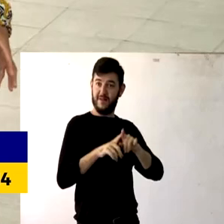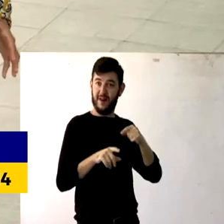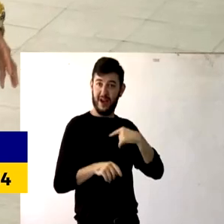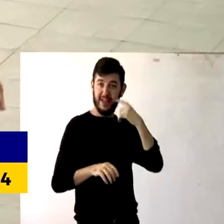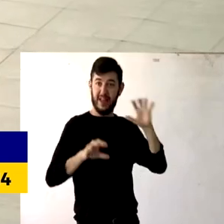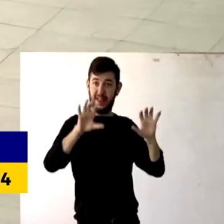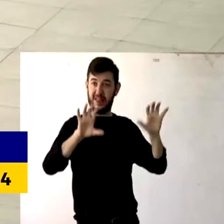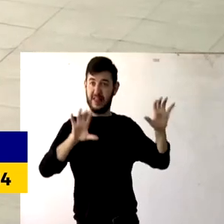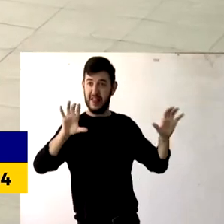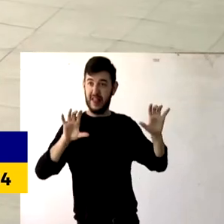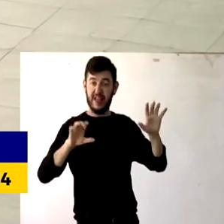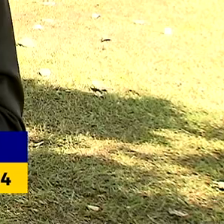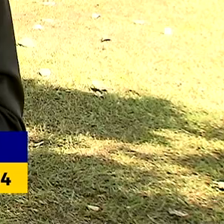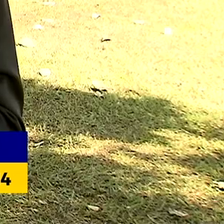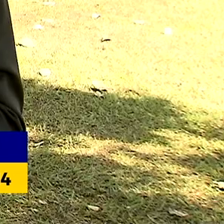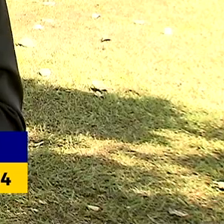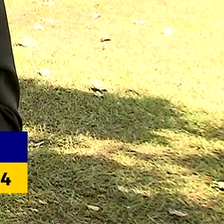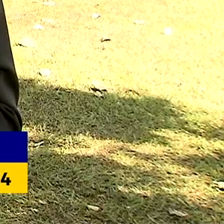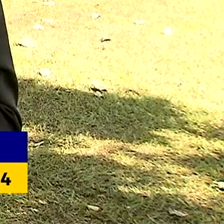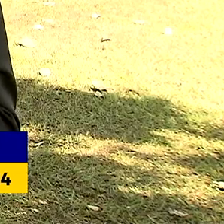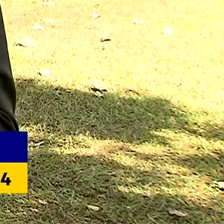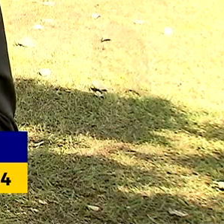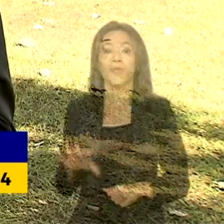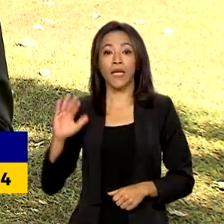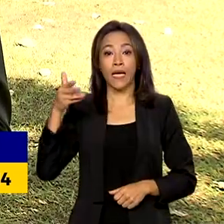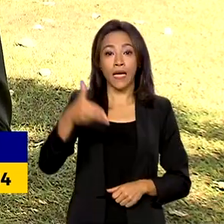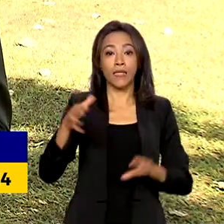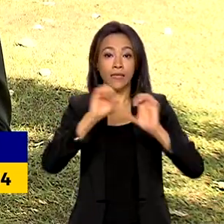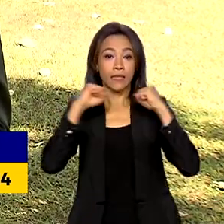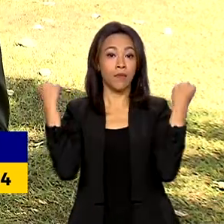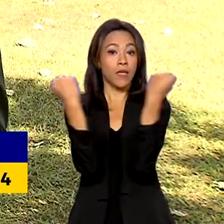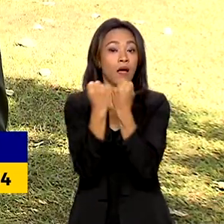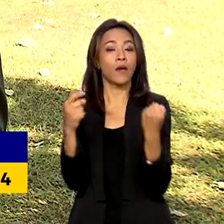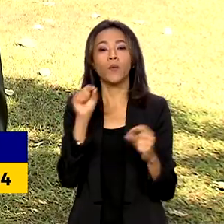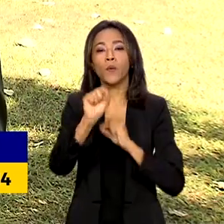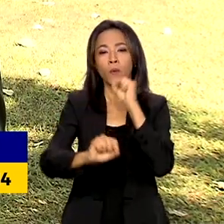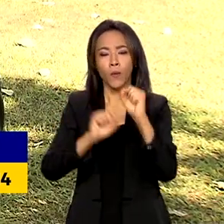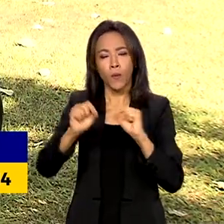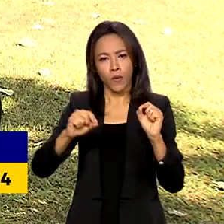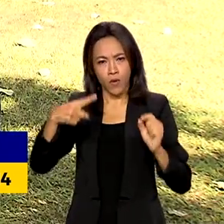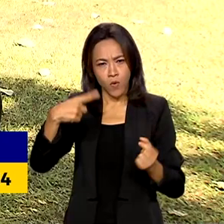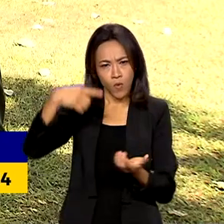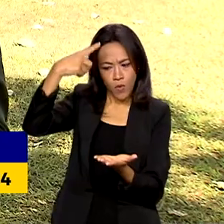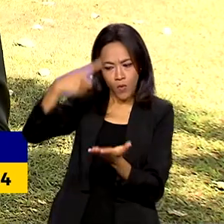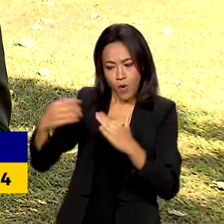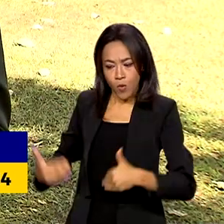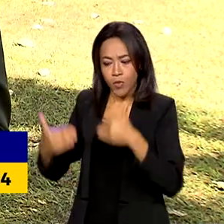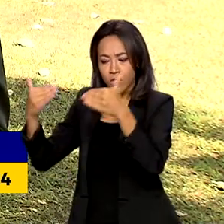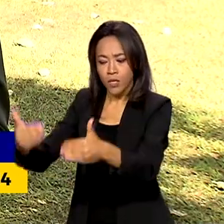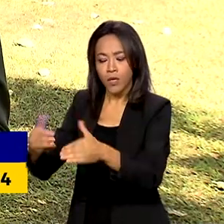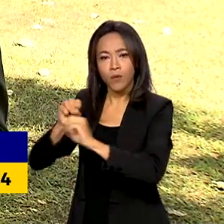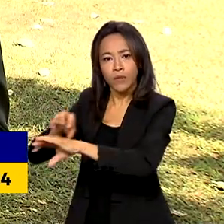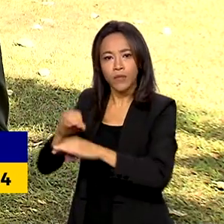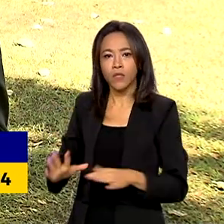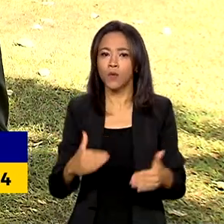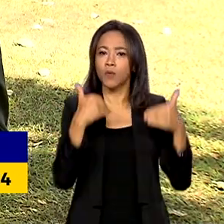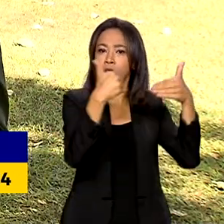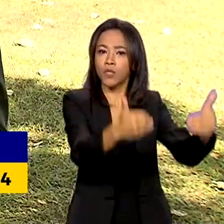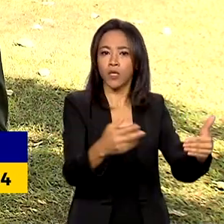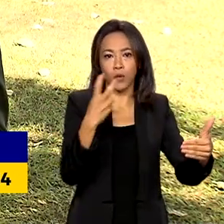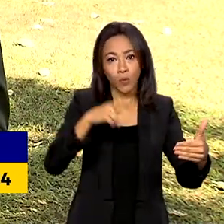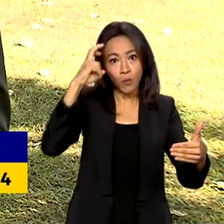perfume do seu cheiro. O seminário marca o início da reaproximação entre os ministérios da educação e da cultura e das políticas